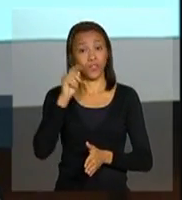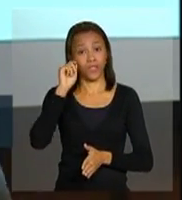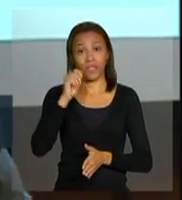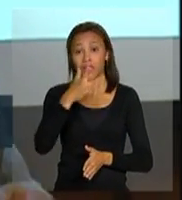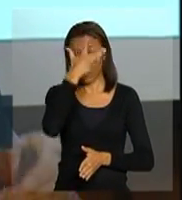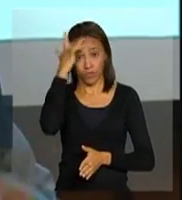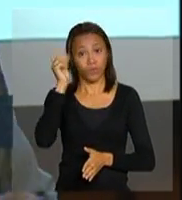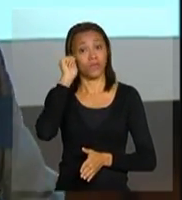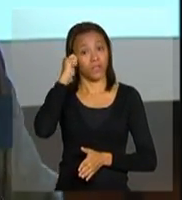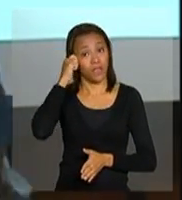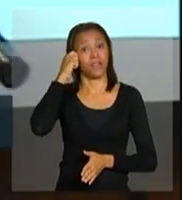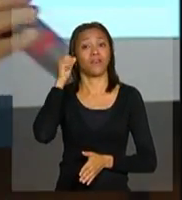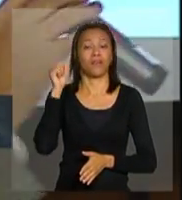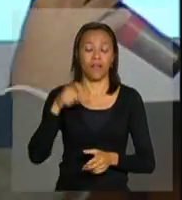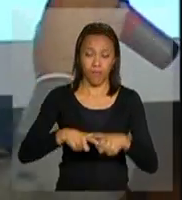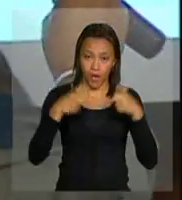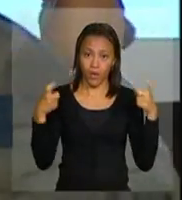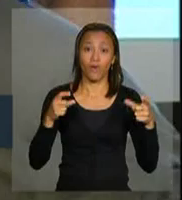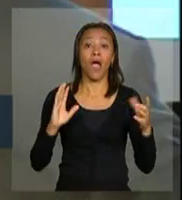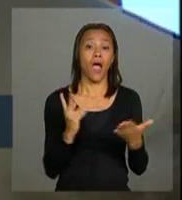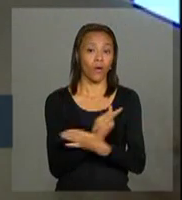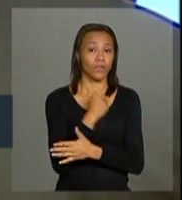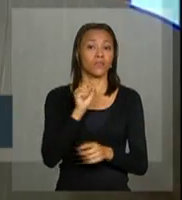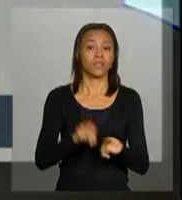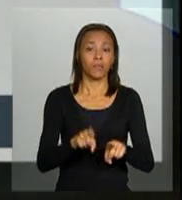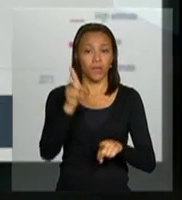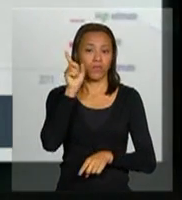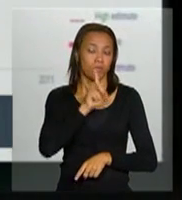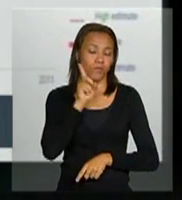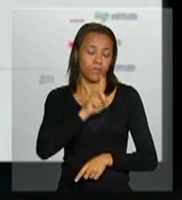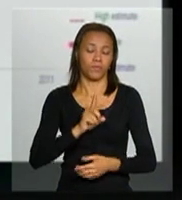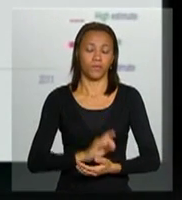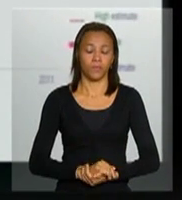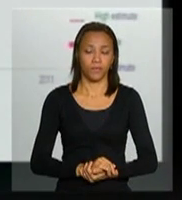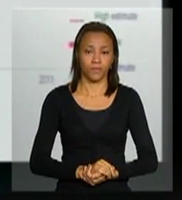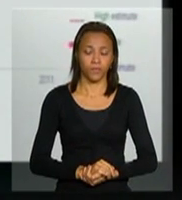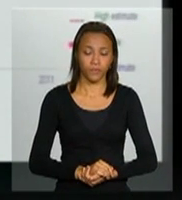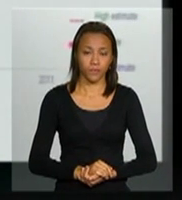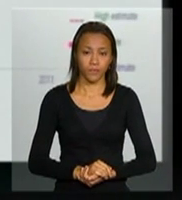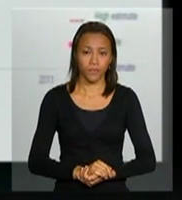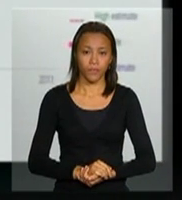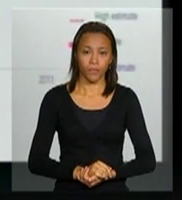aspecto que se passa também nos Estados Unidos. Próximo, por favor. Bem,